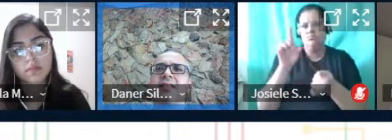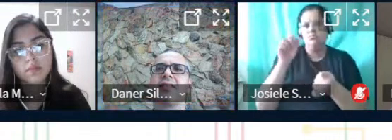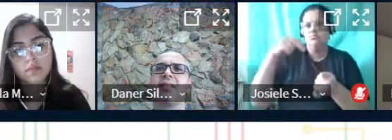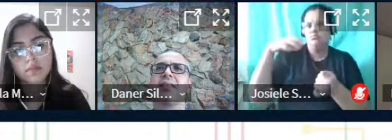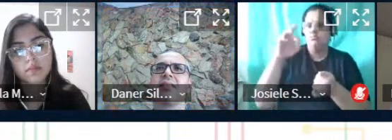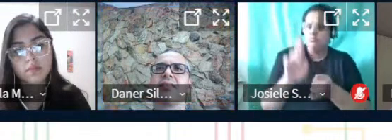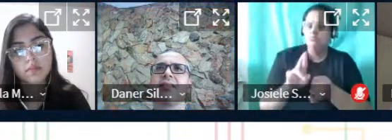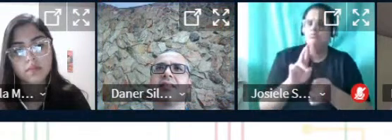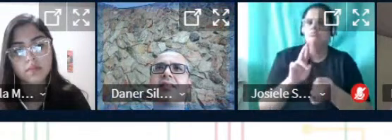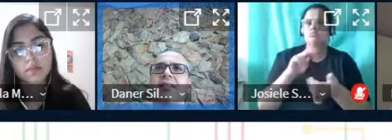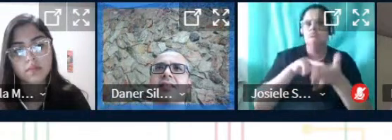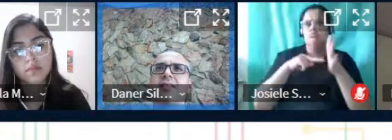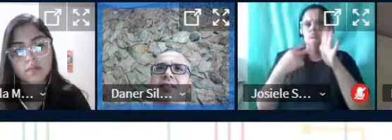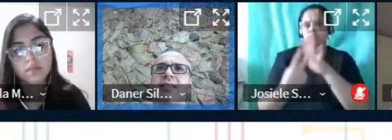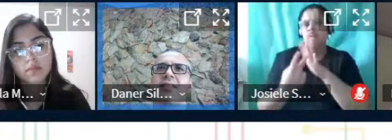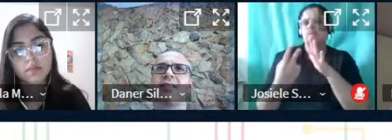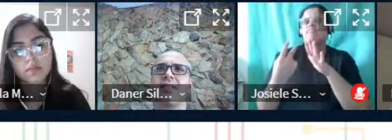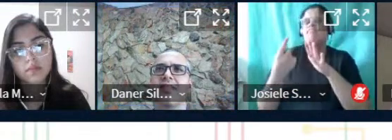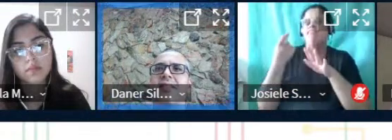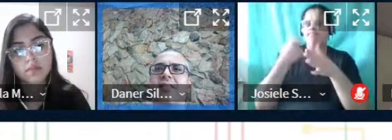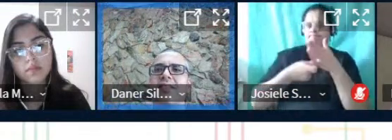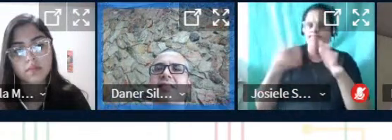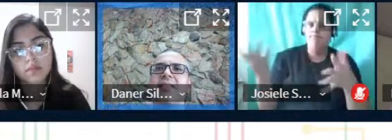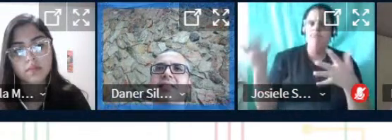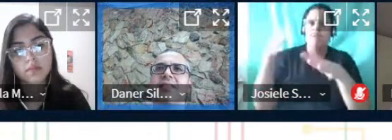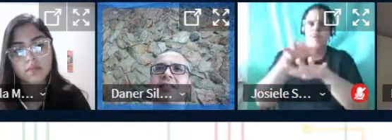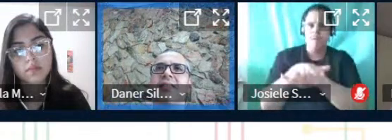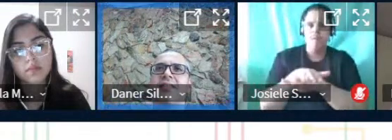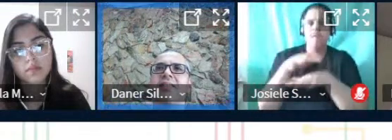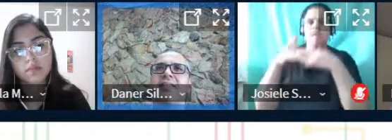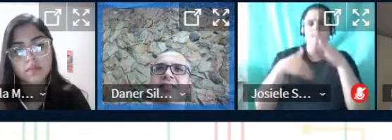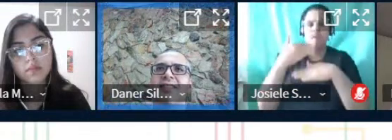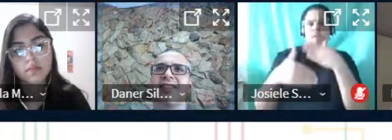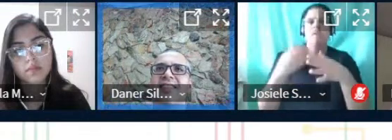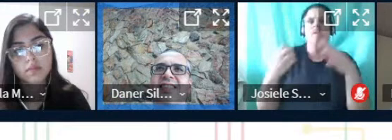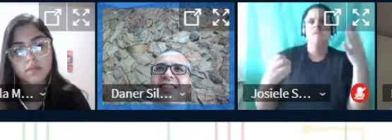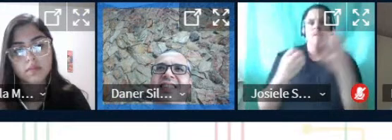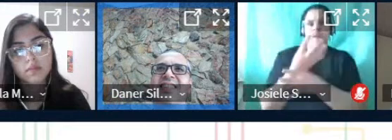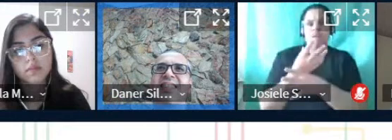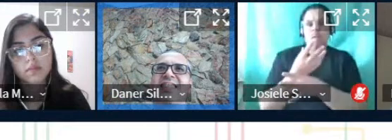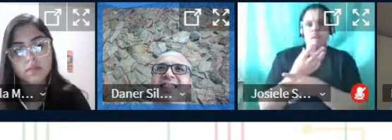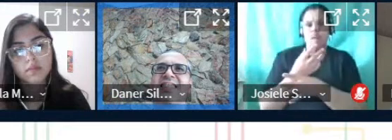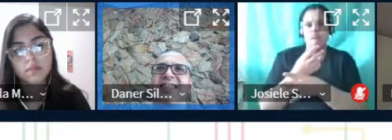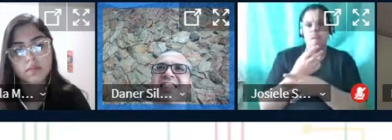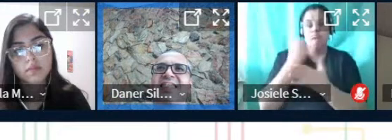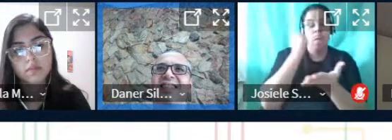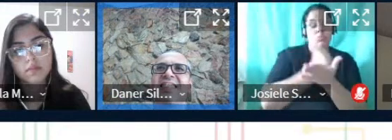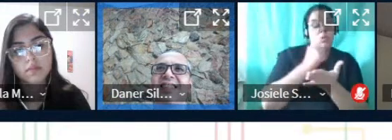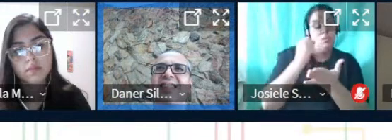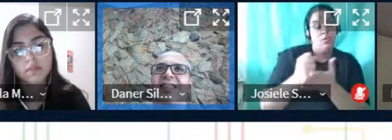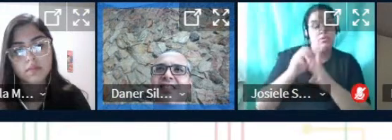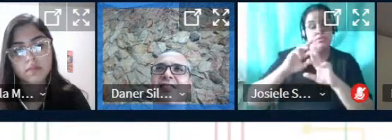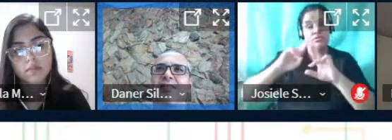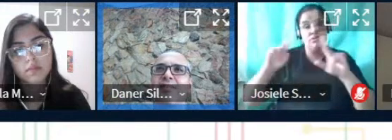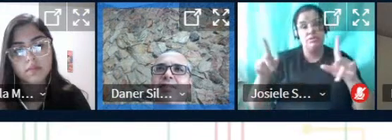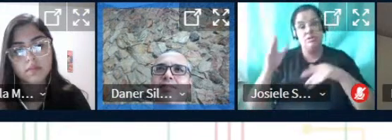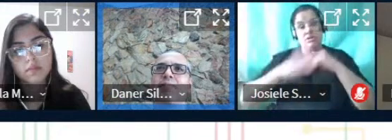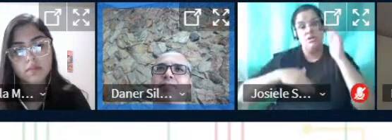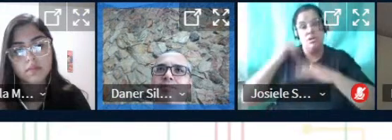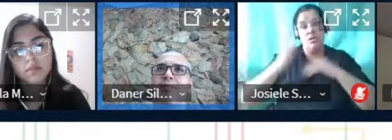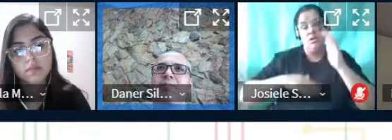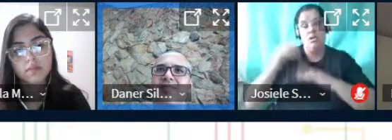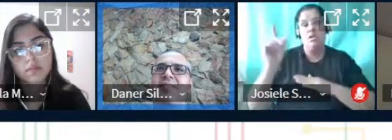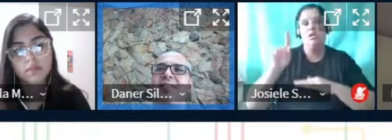de buscar inclusão ajudar o processo de inclusão acontecer outra coisa é documento outra coisa é papel e no IFE nós estamos na